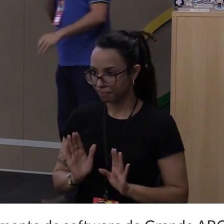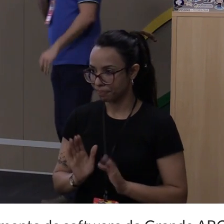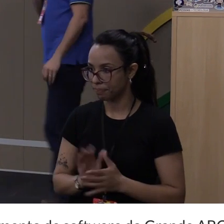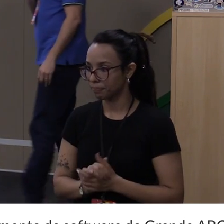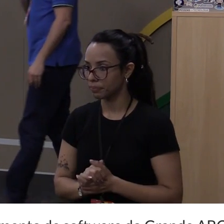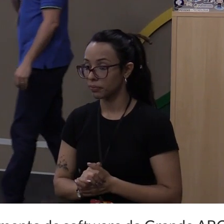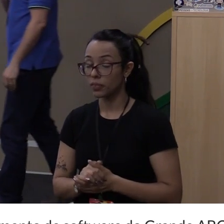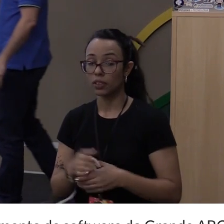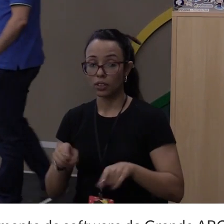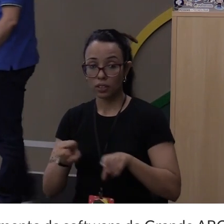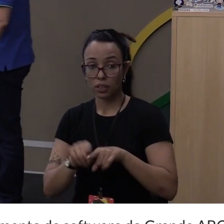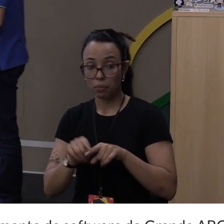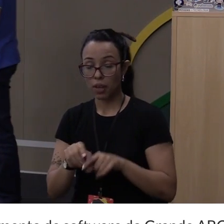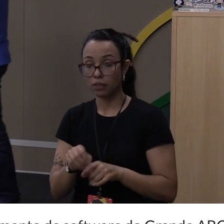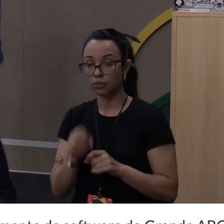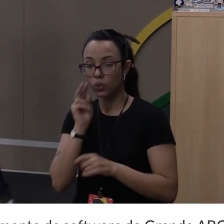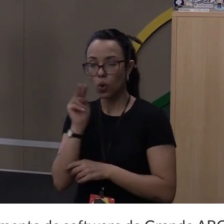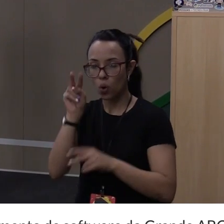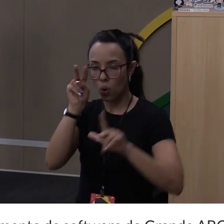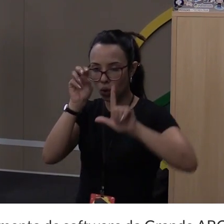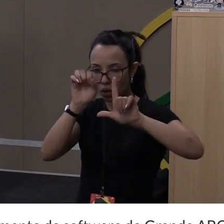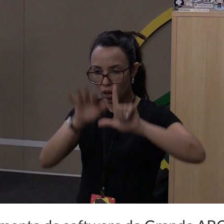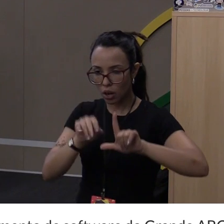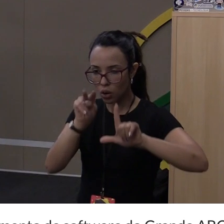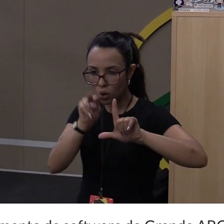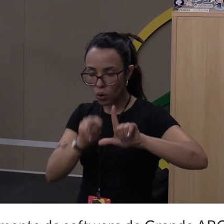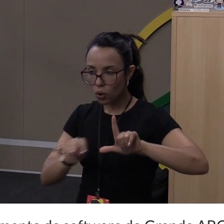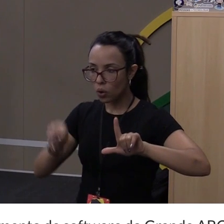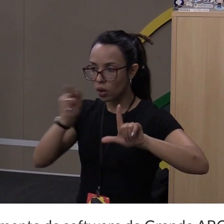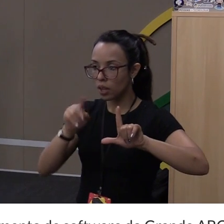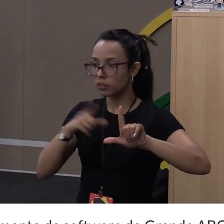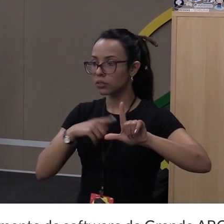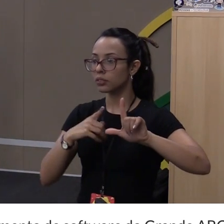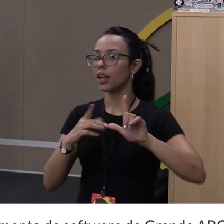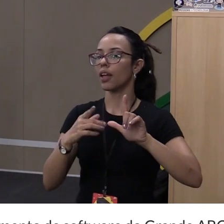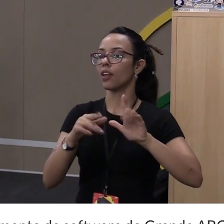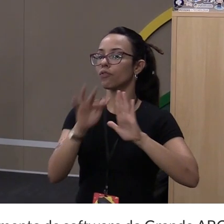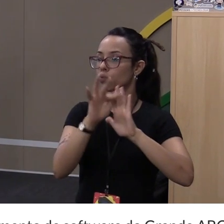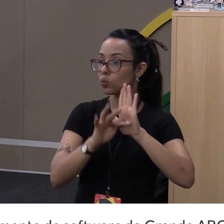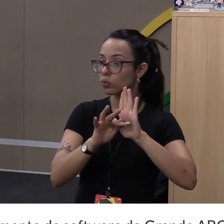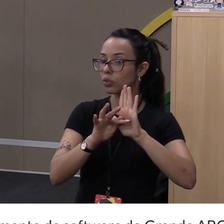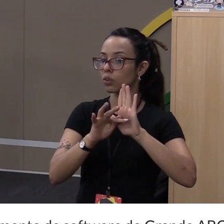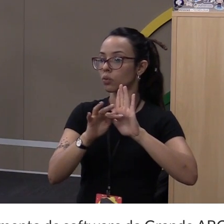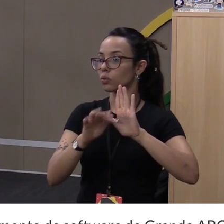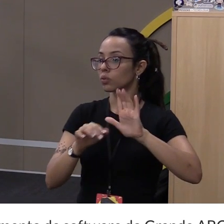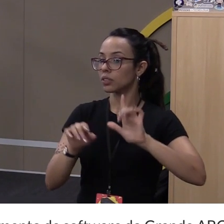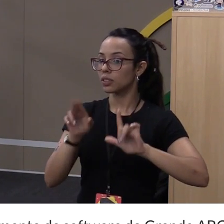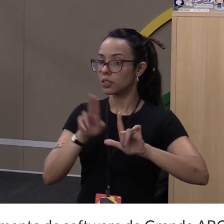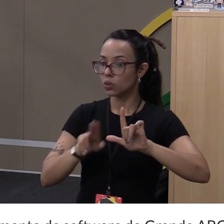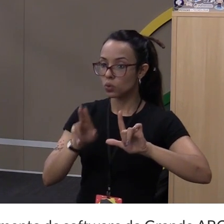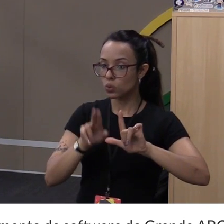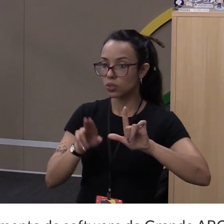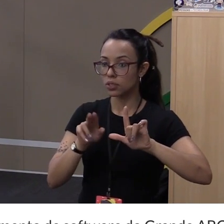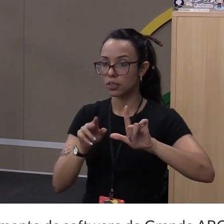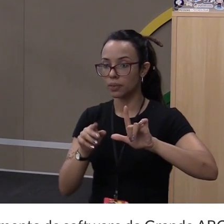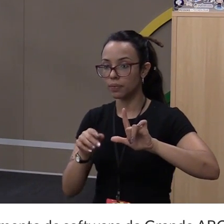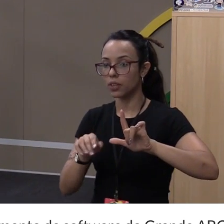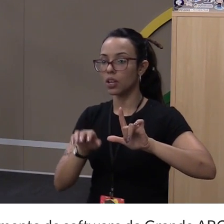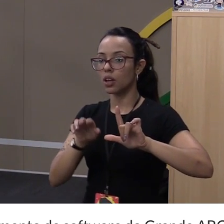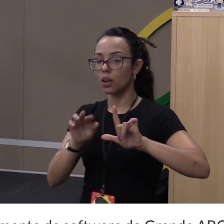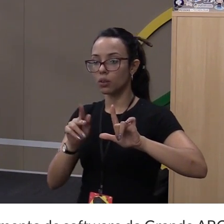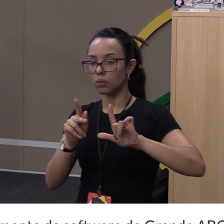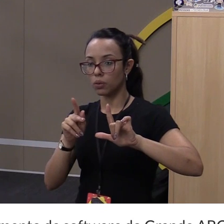E assim, olhando o código fonte da página, você vai ver que tem uma função que se chama updatePage, que é com um jQuery aqui.